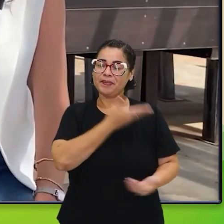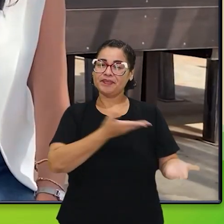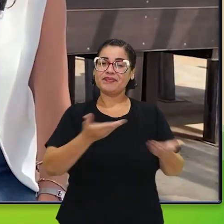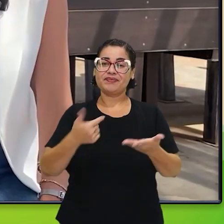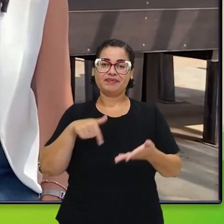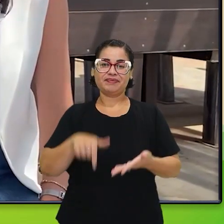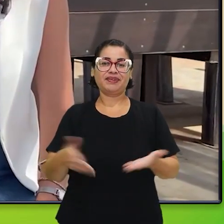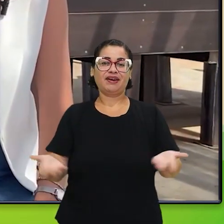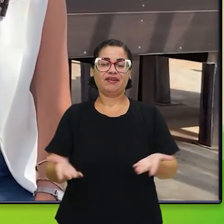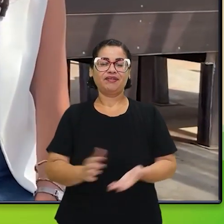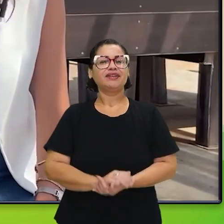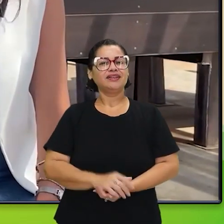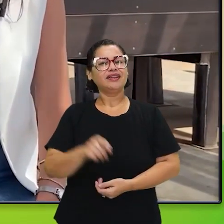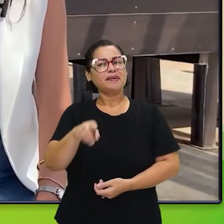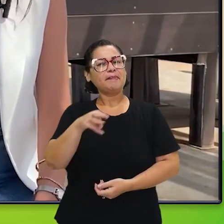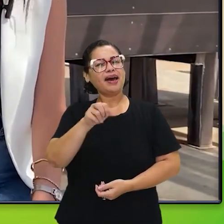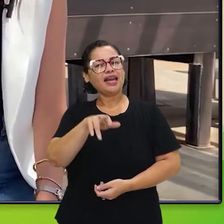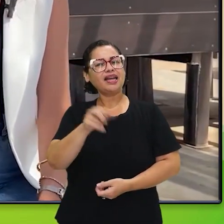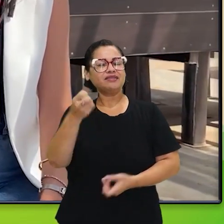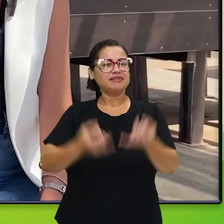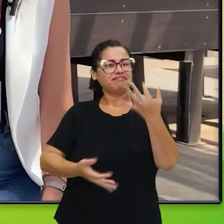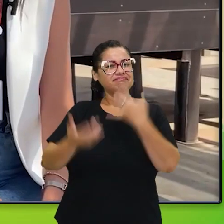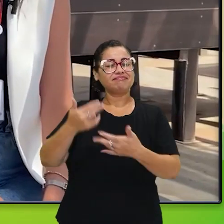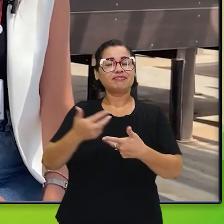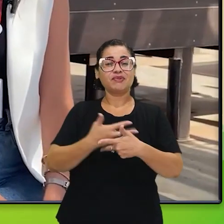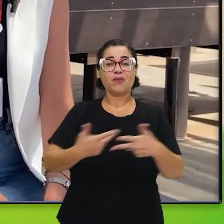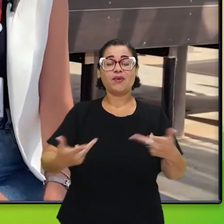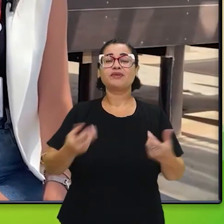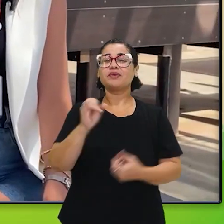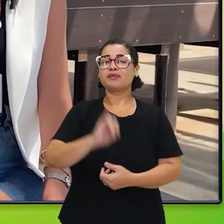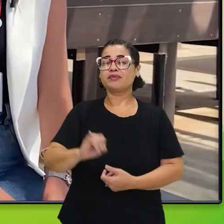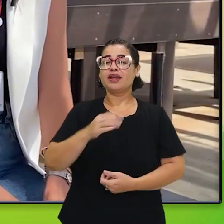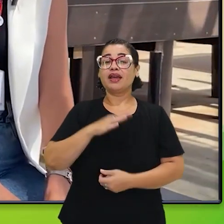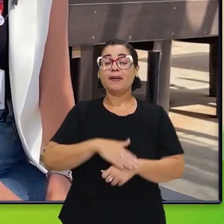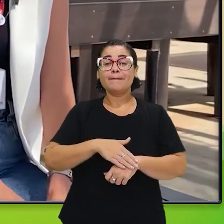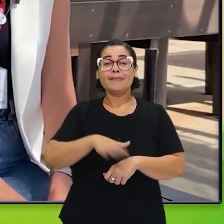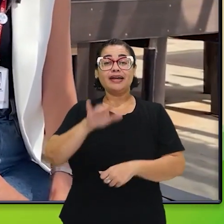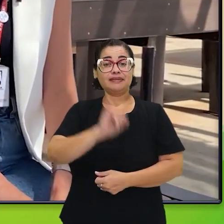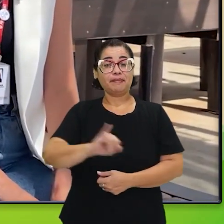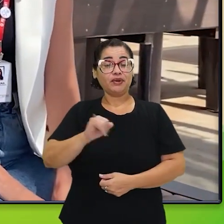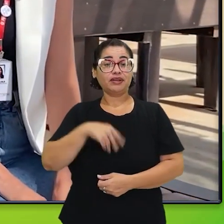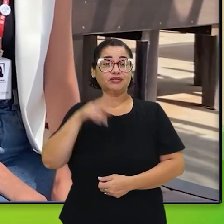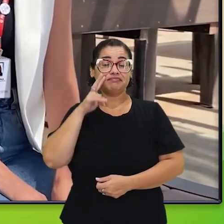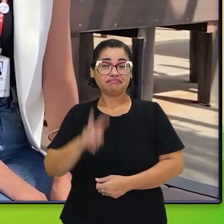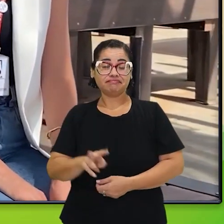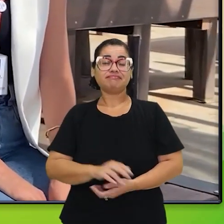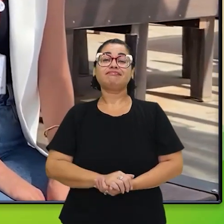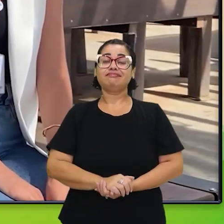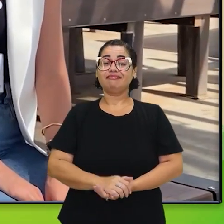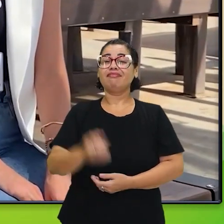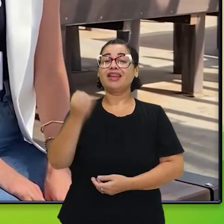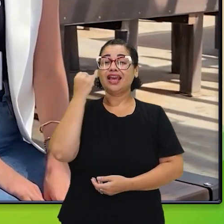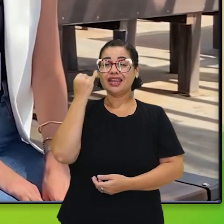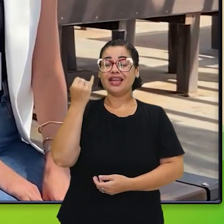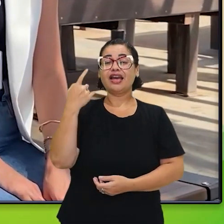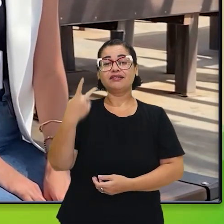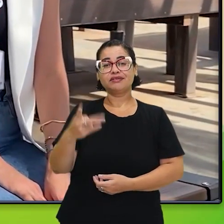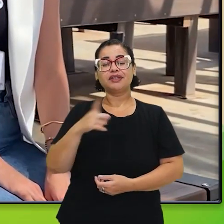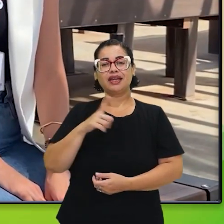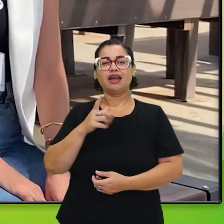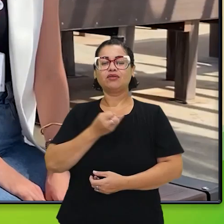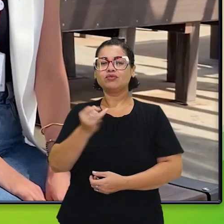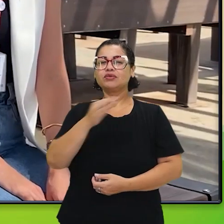Marina, você me contou muita coisa, a gente conversou bastante. E o que eu mais achei importante é que essa ideia veio dos colaboradores.